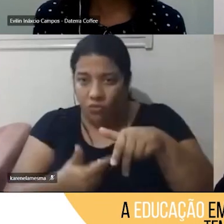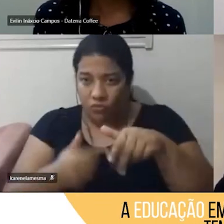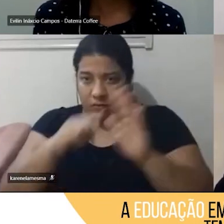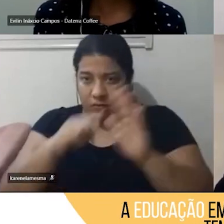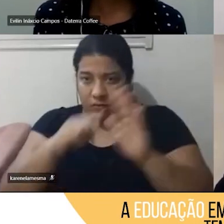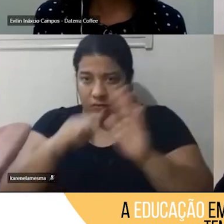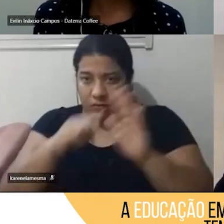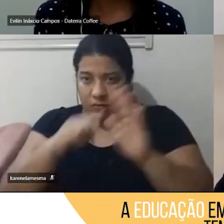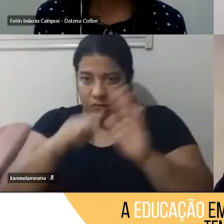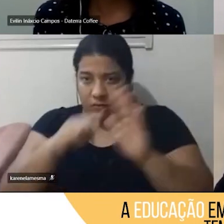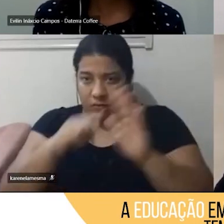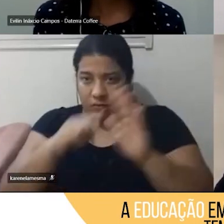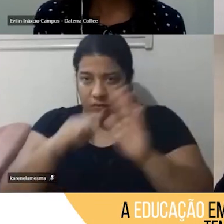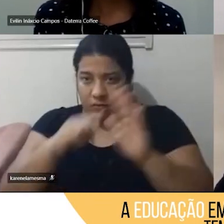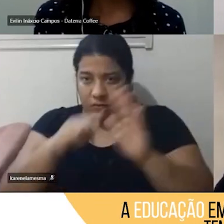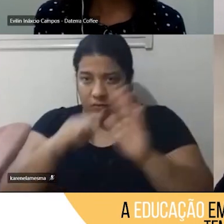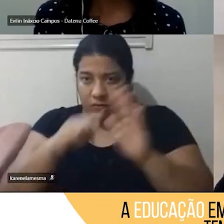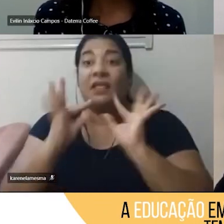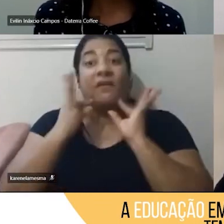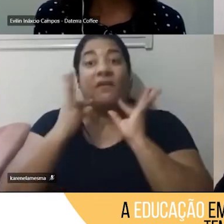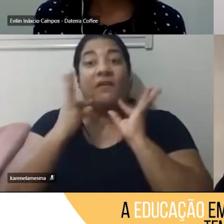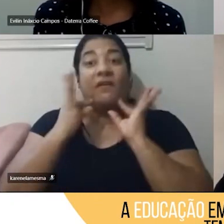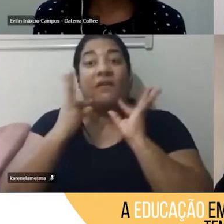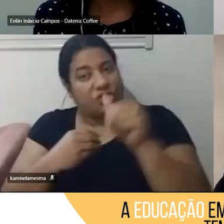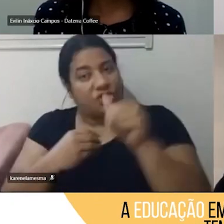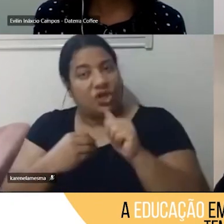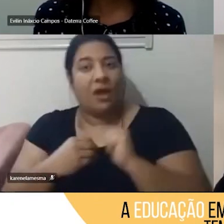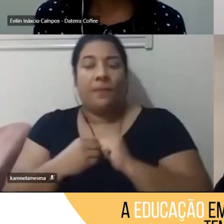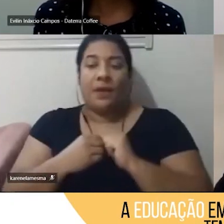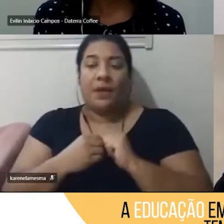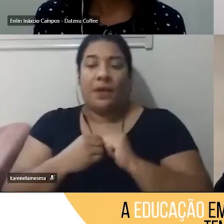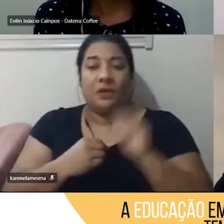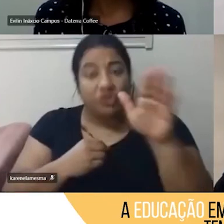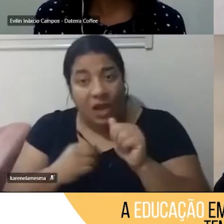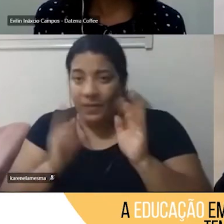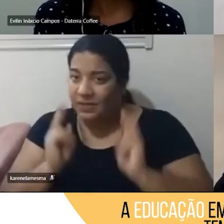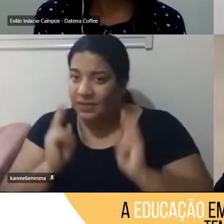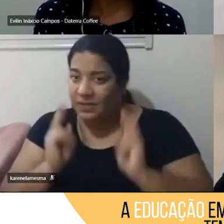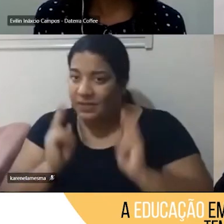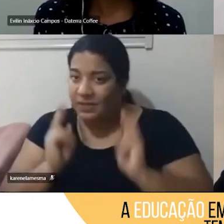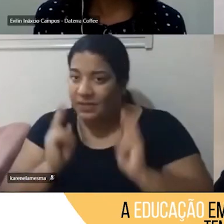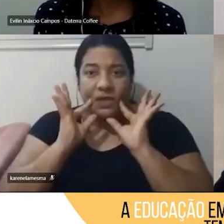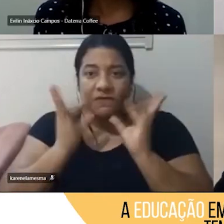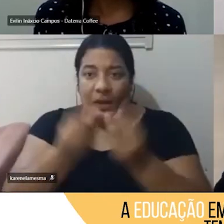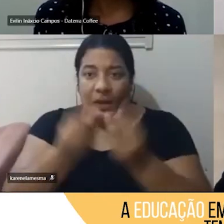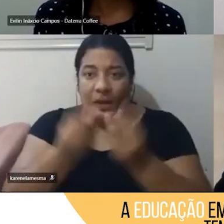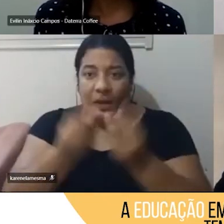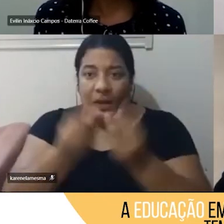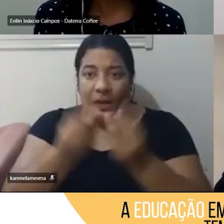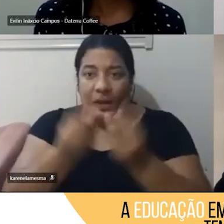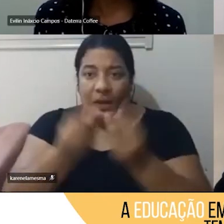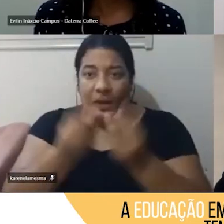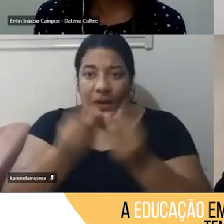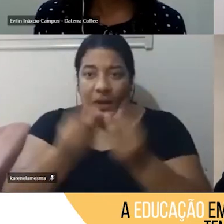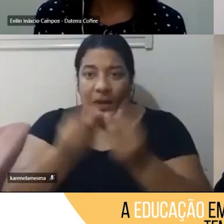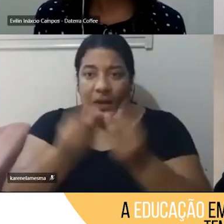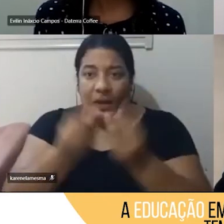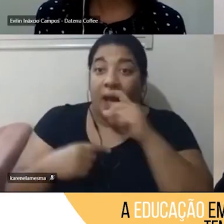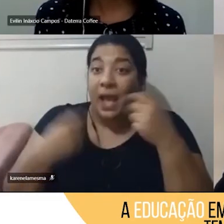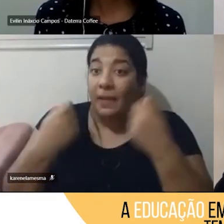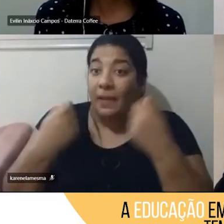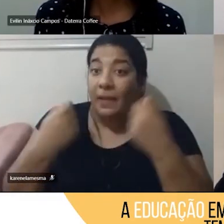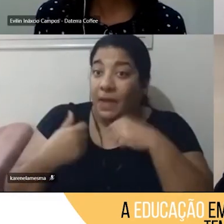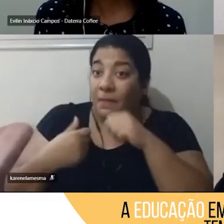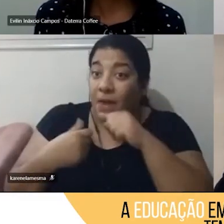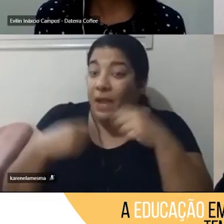familiares, para os pais se darem conta de quem são os filhos, né, então, ali, tem pais, gente,